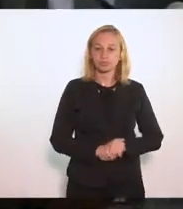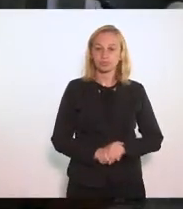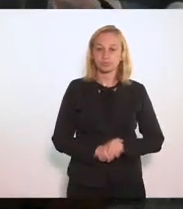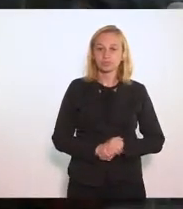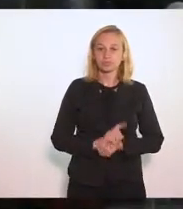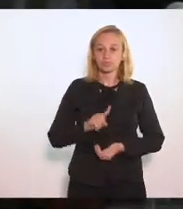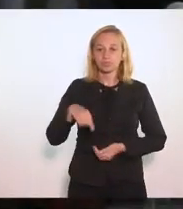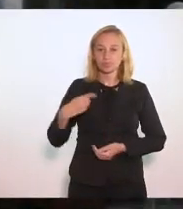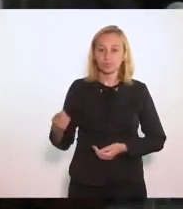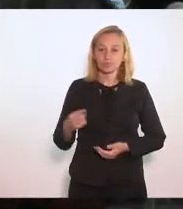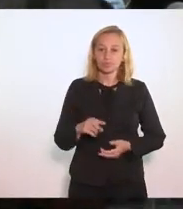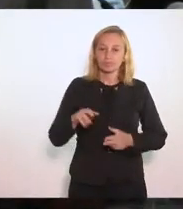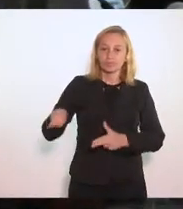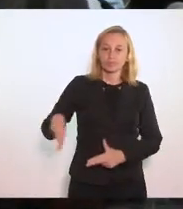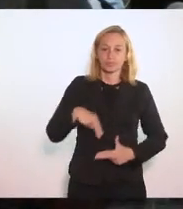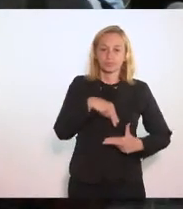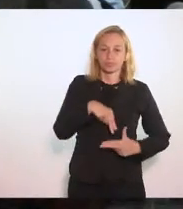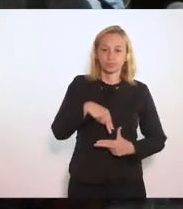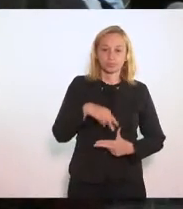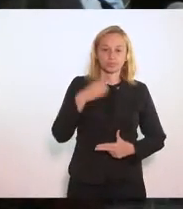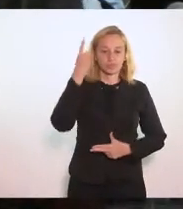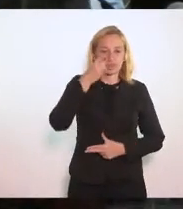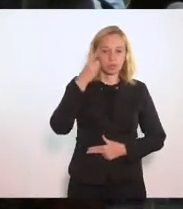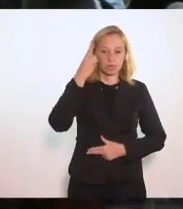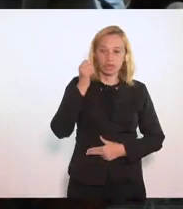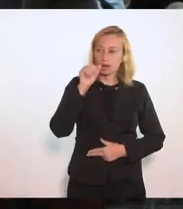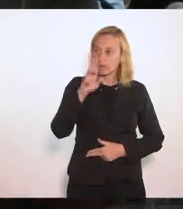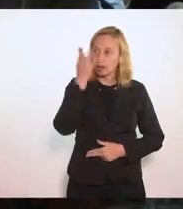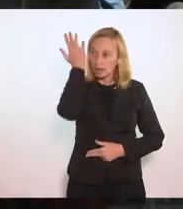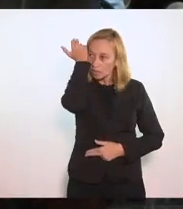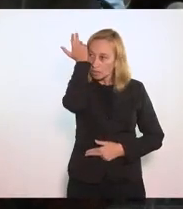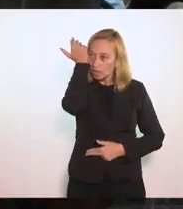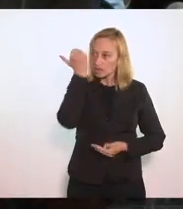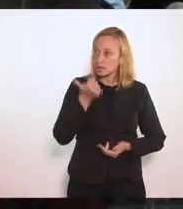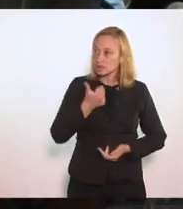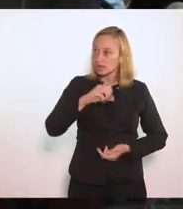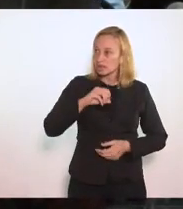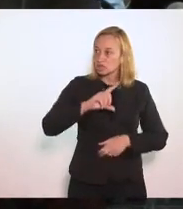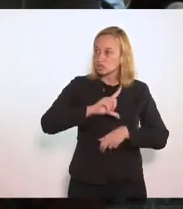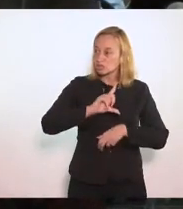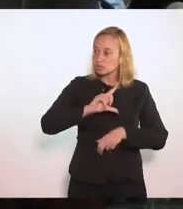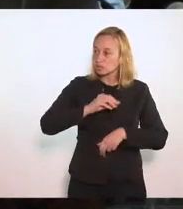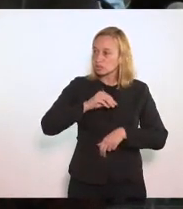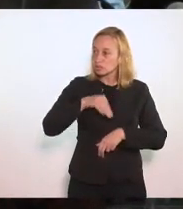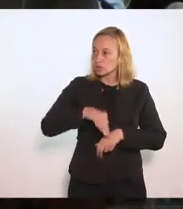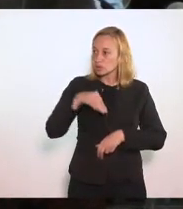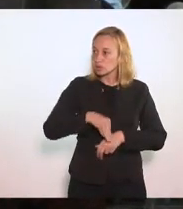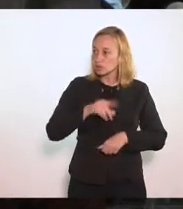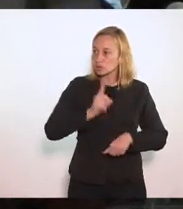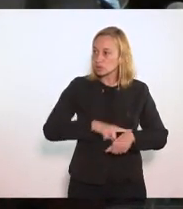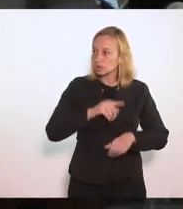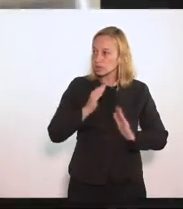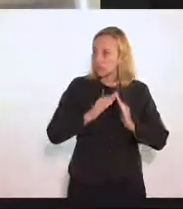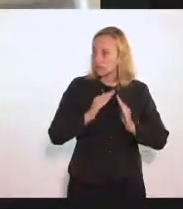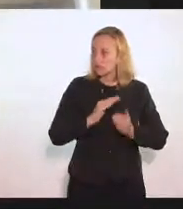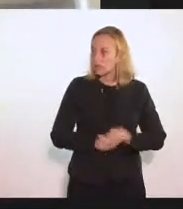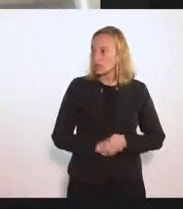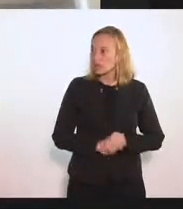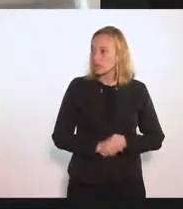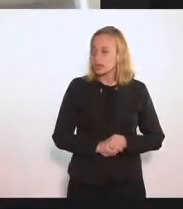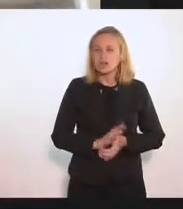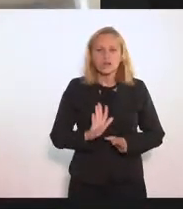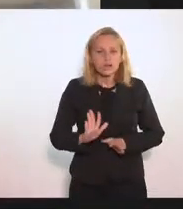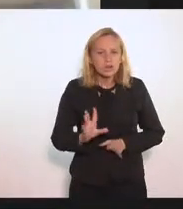Próximo orador Escrito É o novo deputado Eleomar Coelho Vossa excelência Dispõe de 10 minutos O tempo regimental Pois não